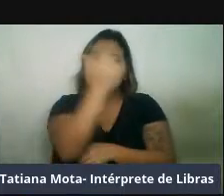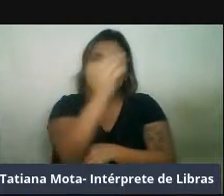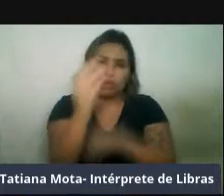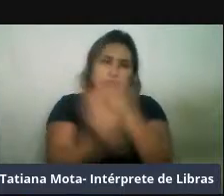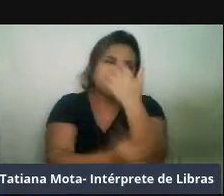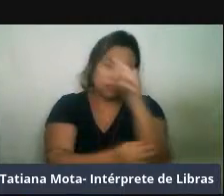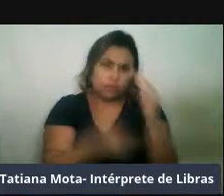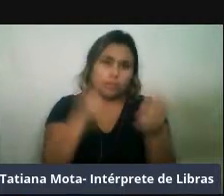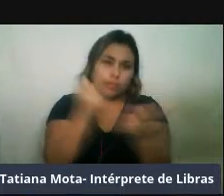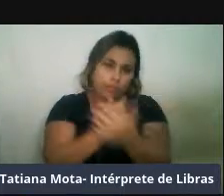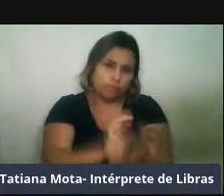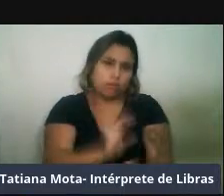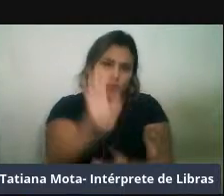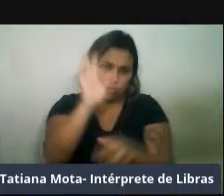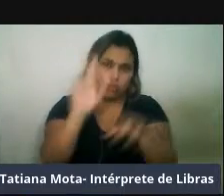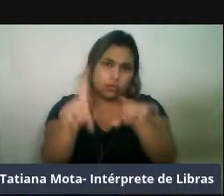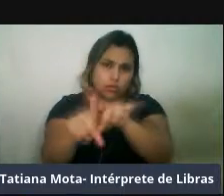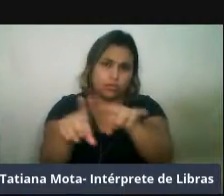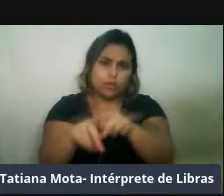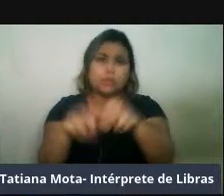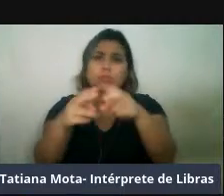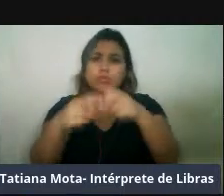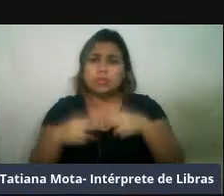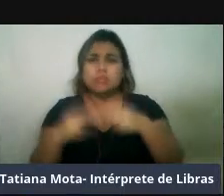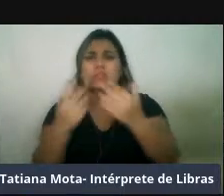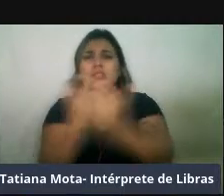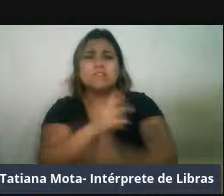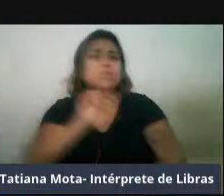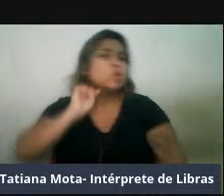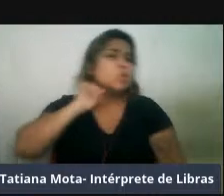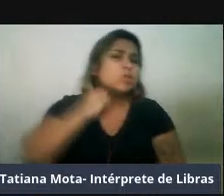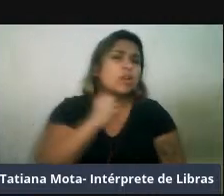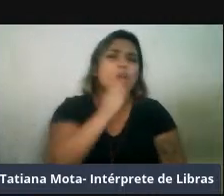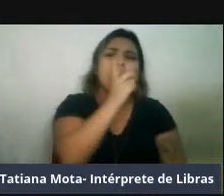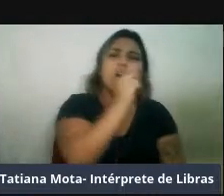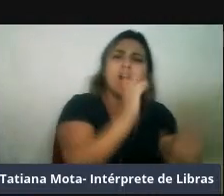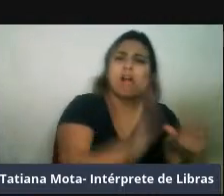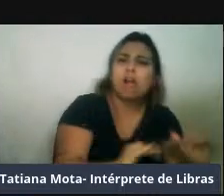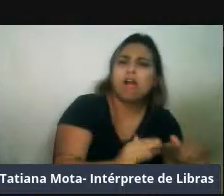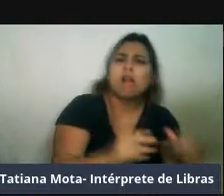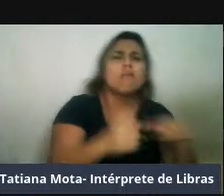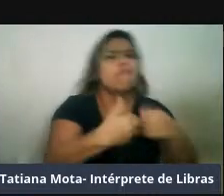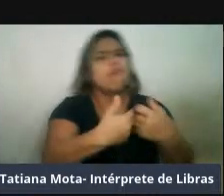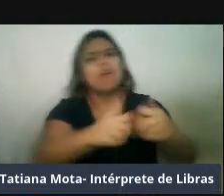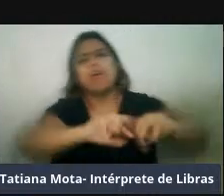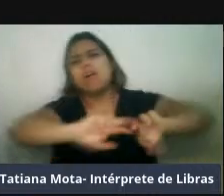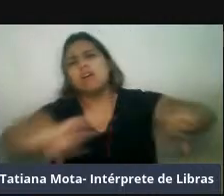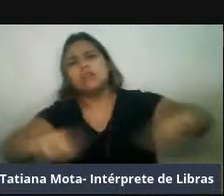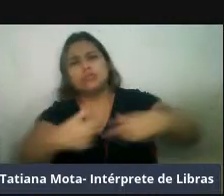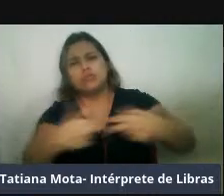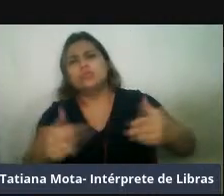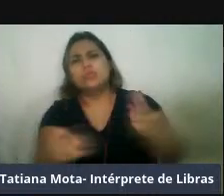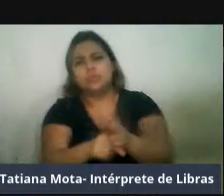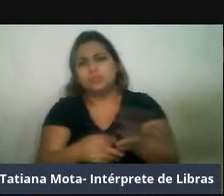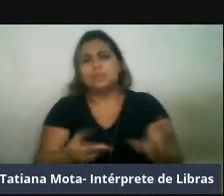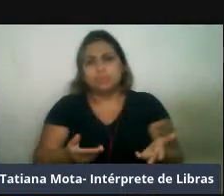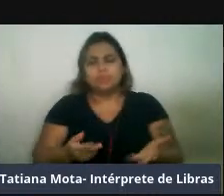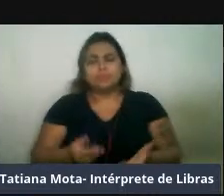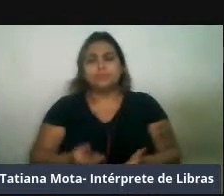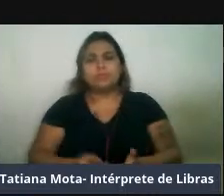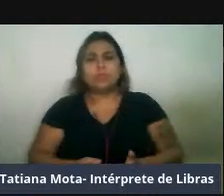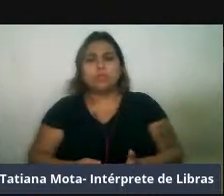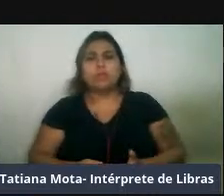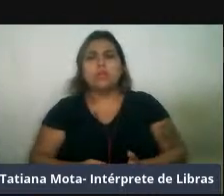envolveu questões relacionadas à poluição das águas, hidrelétricas, uma série de outros impactos que levaram esse